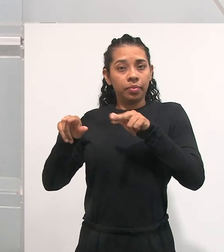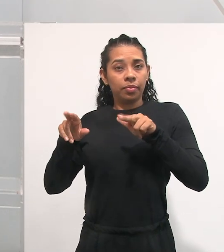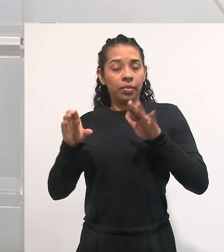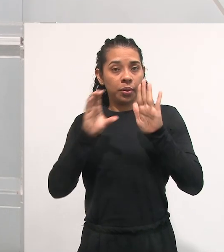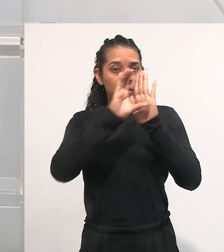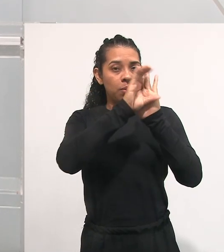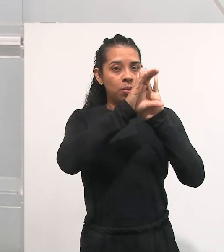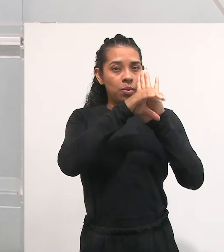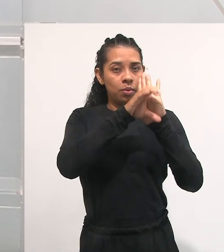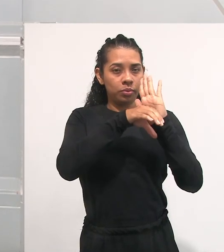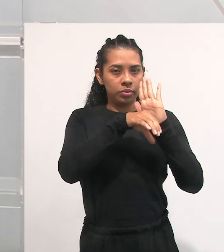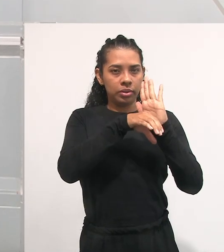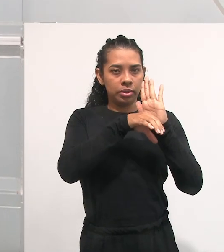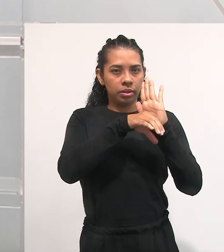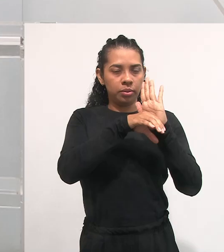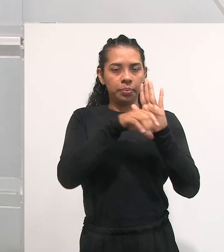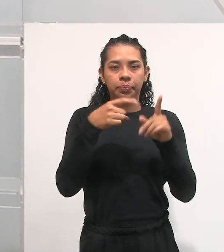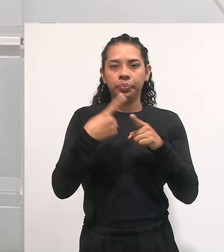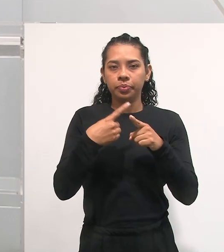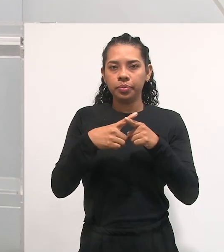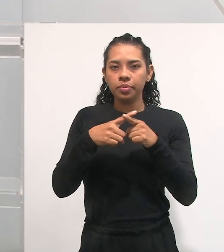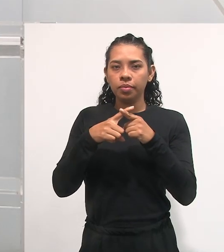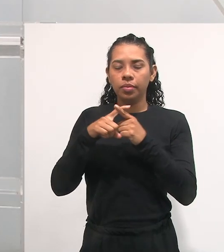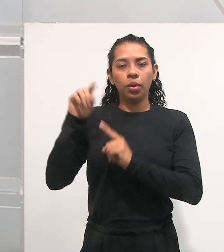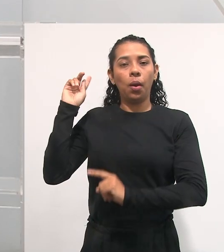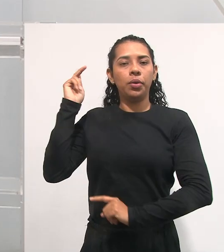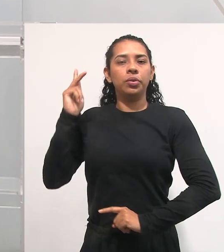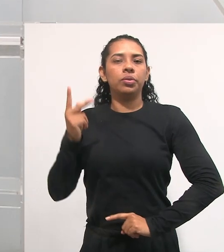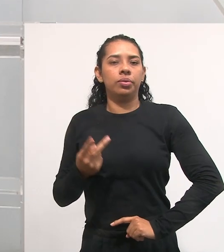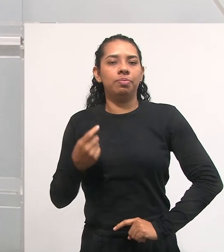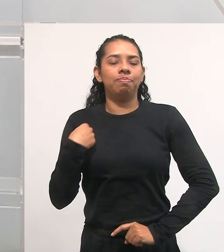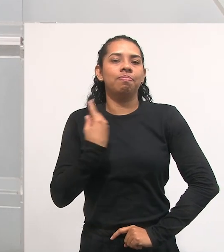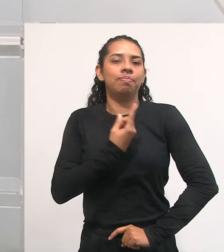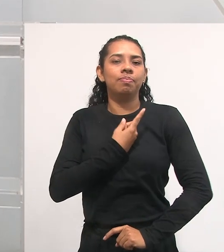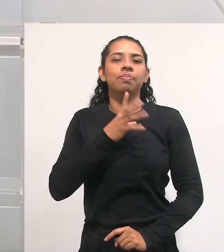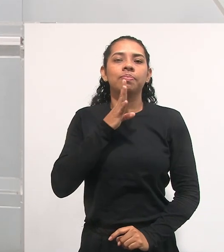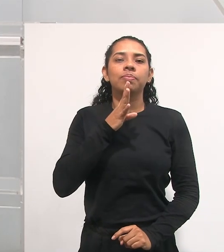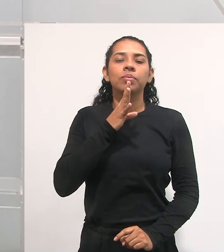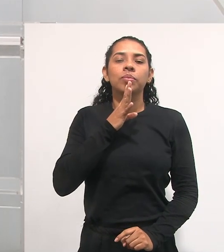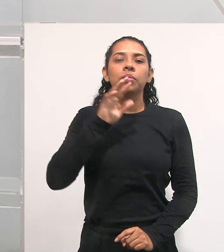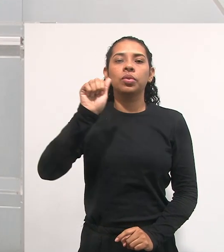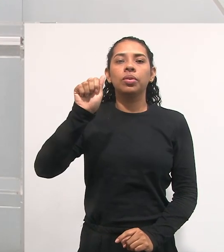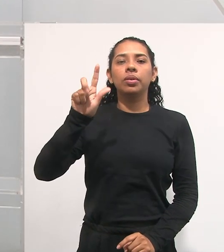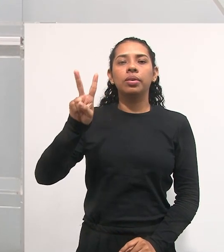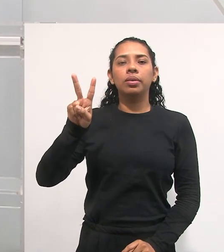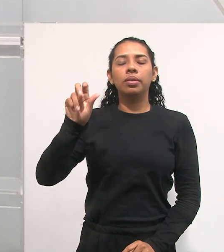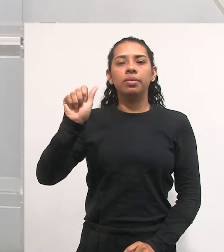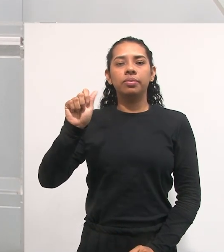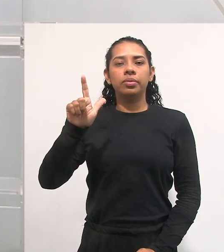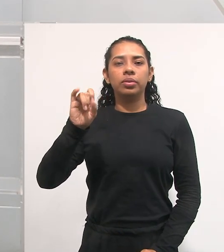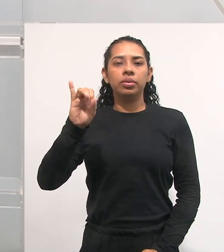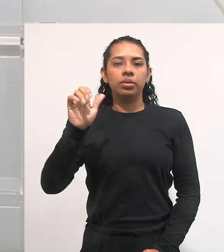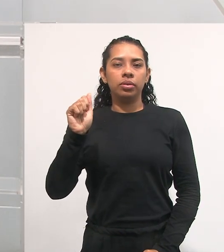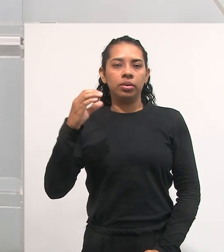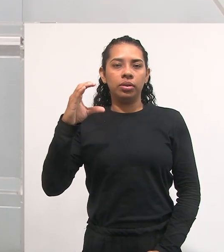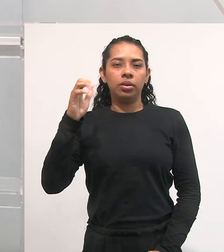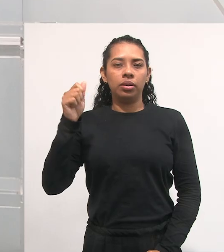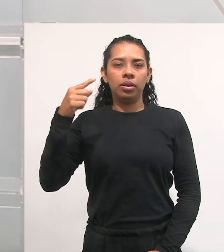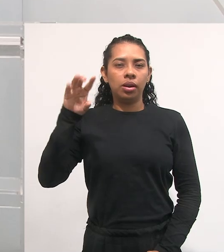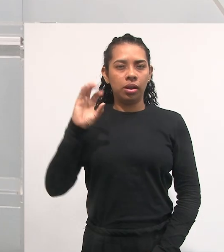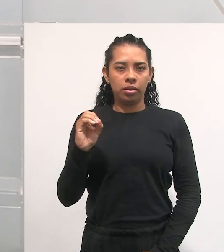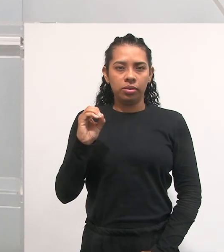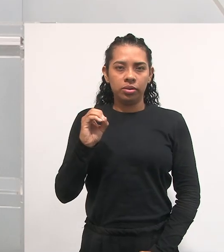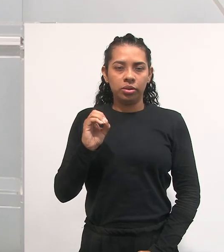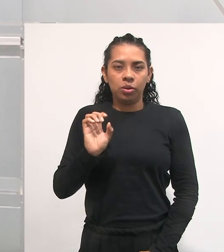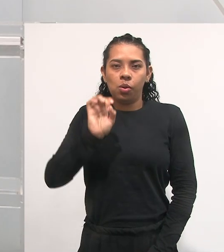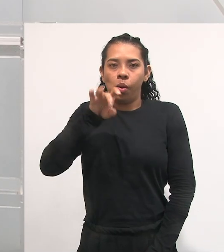Sobre o fato de que historicamente, como veremos, a gente entende a avaliação como um momento, como algo a só